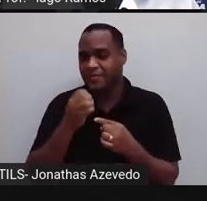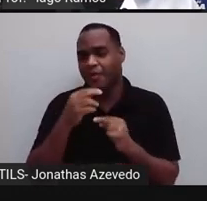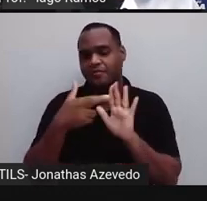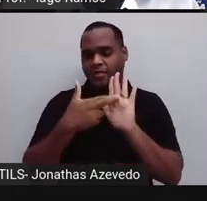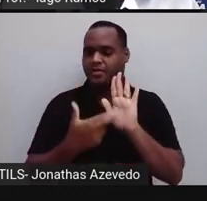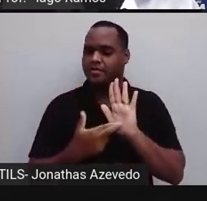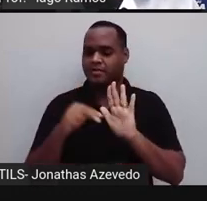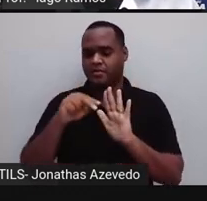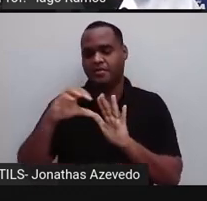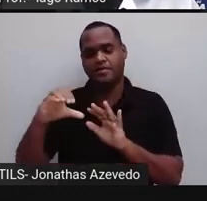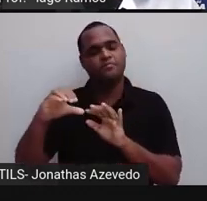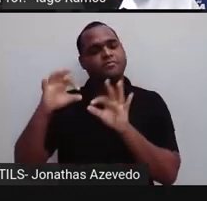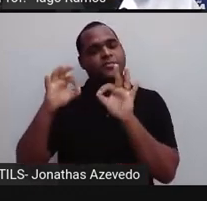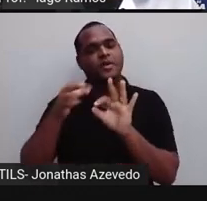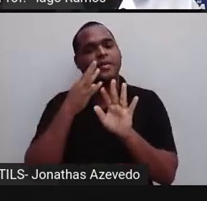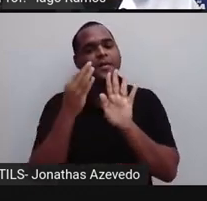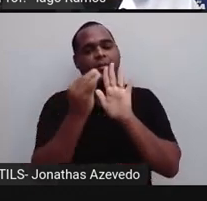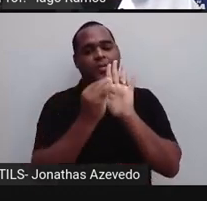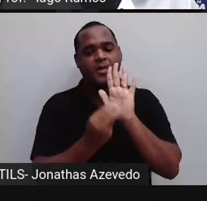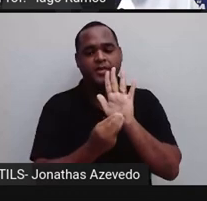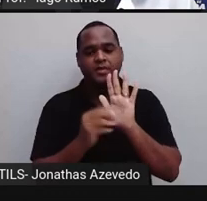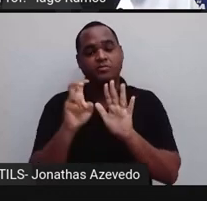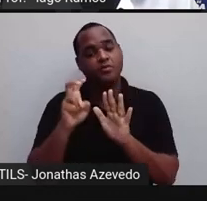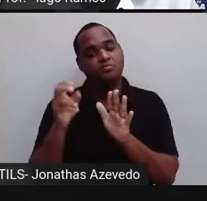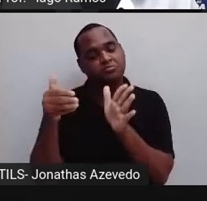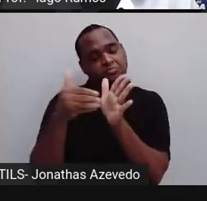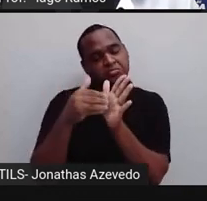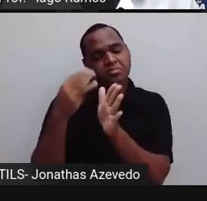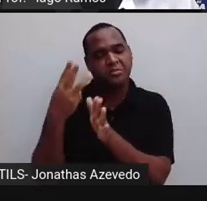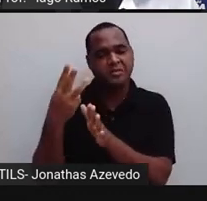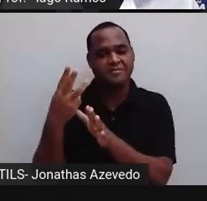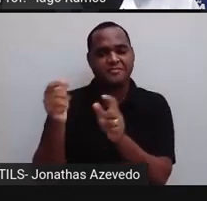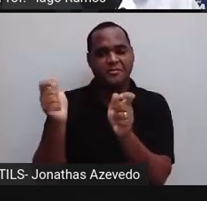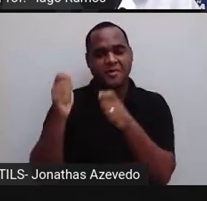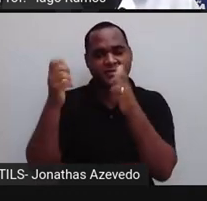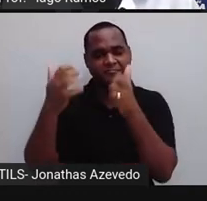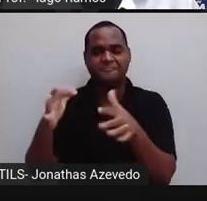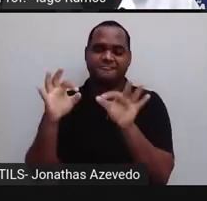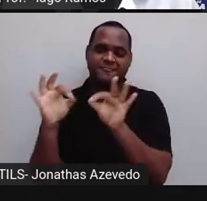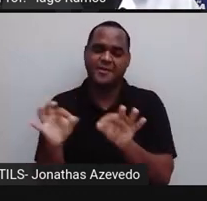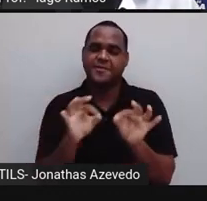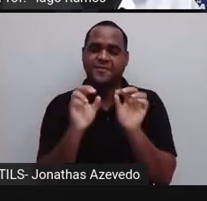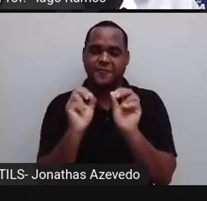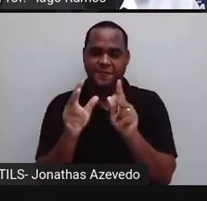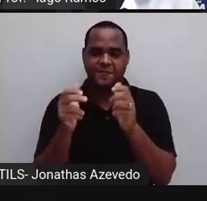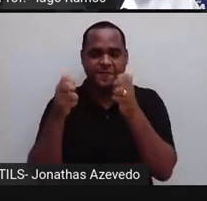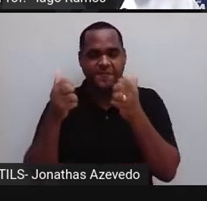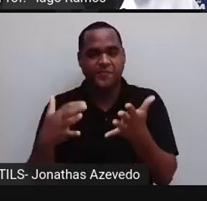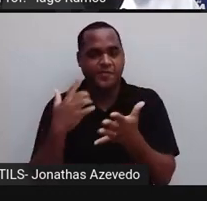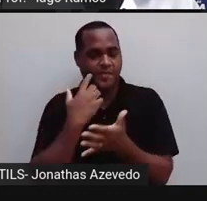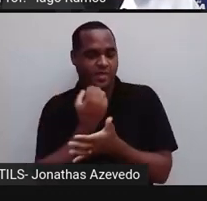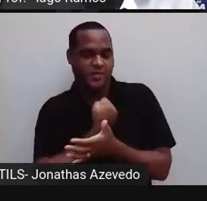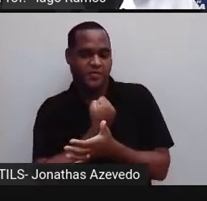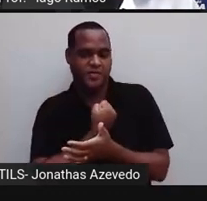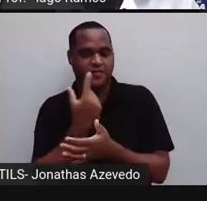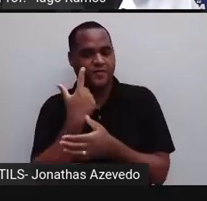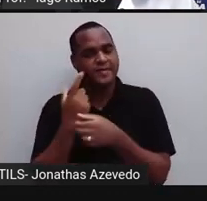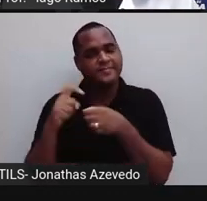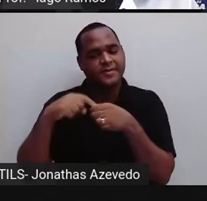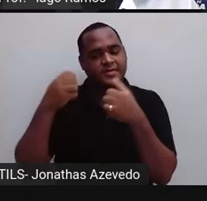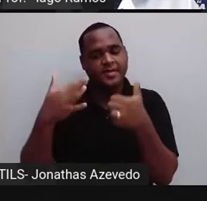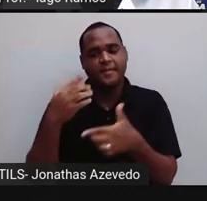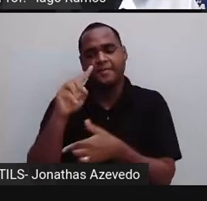Mas se a gente colocar aqui, ó, entre o 5 e o 3, aí sim, esse vai ser o número que vai ocupar o lugar da